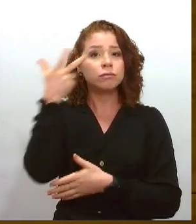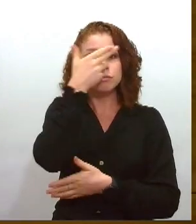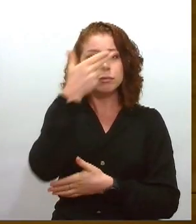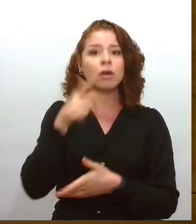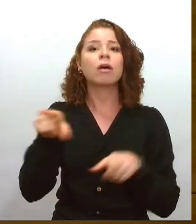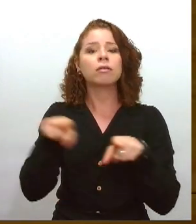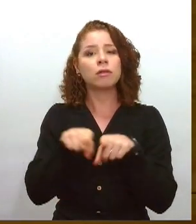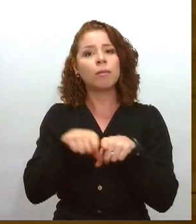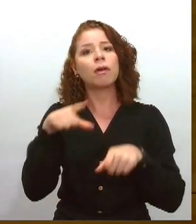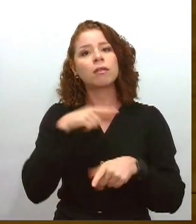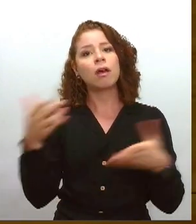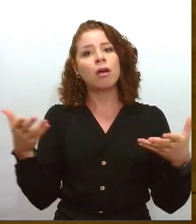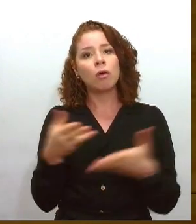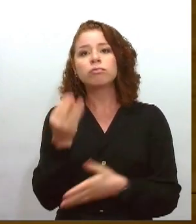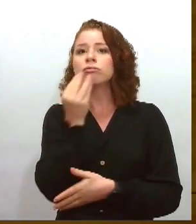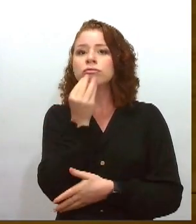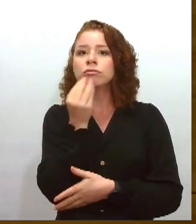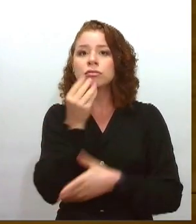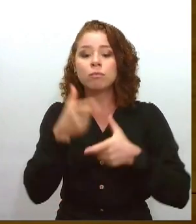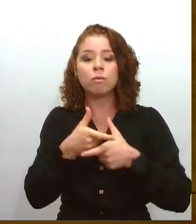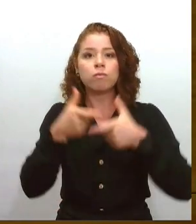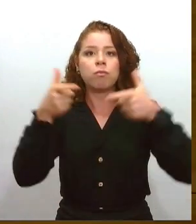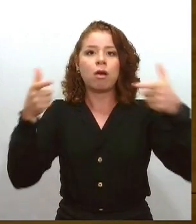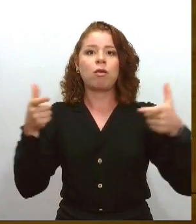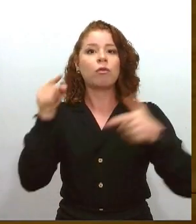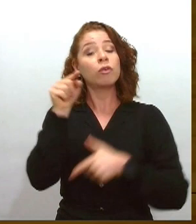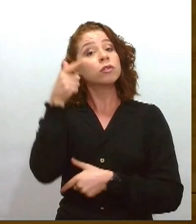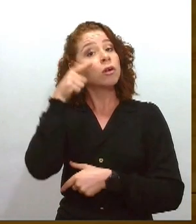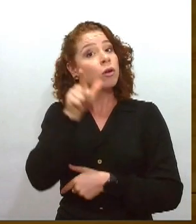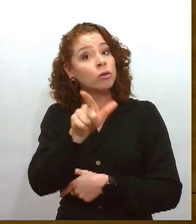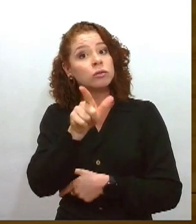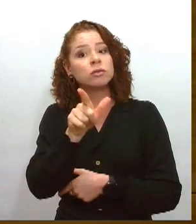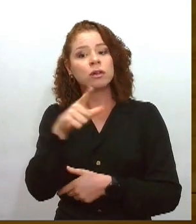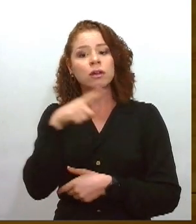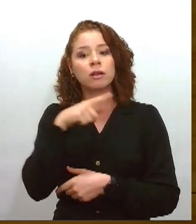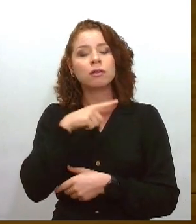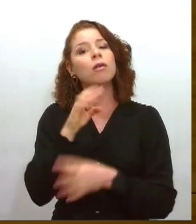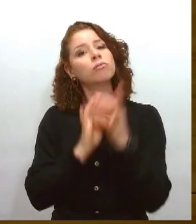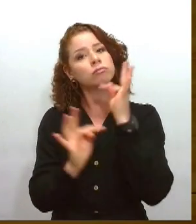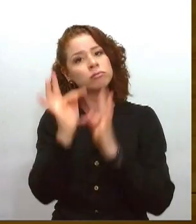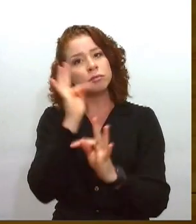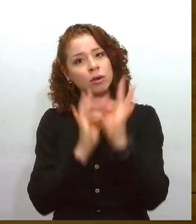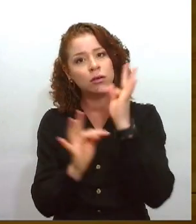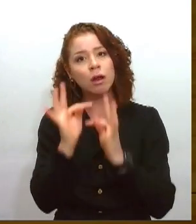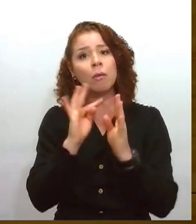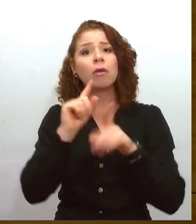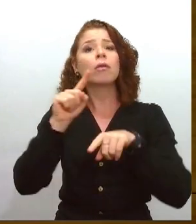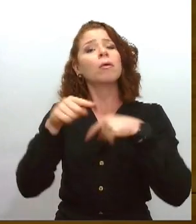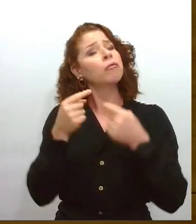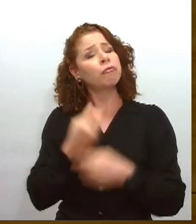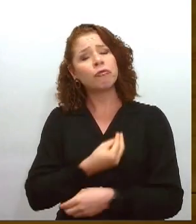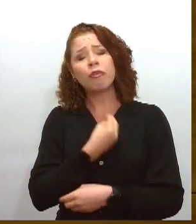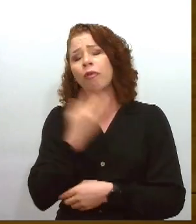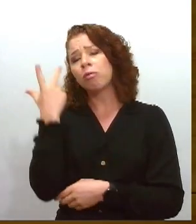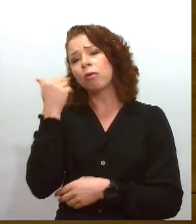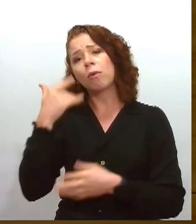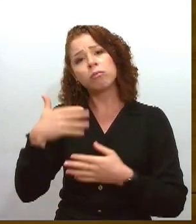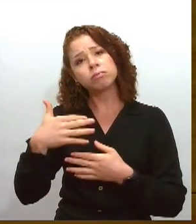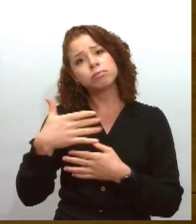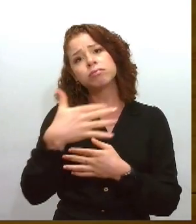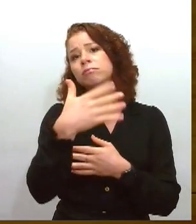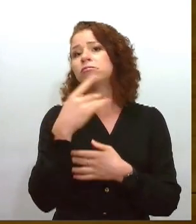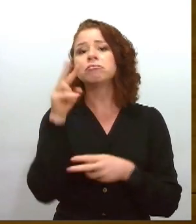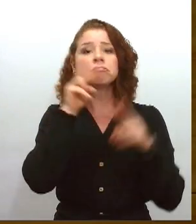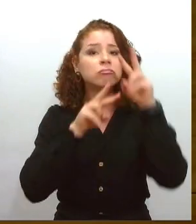possibilidade muito maior de você entendo glaucoma e tratando, morrer, viver a vida inteira enxergando, do que perder a visão.